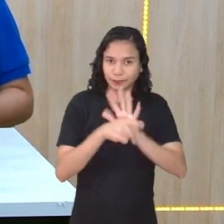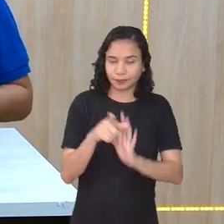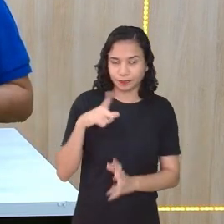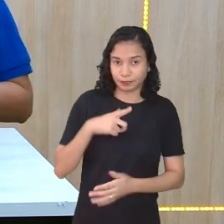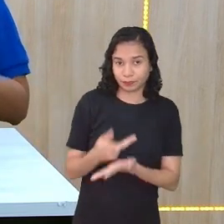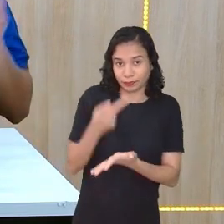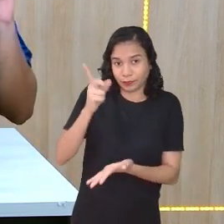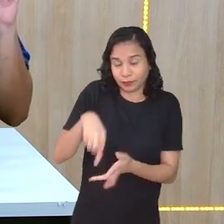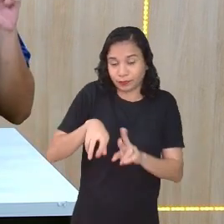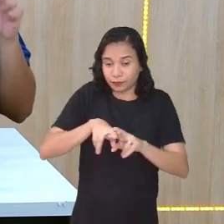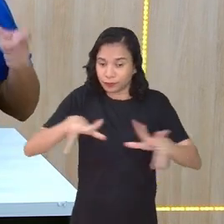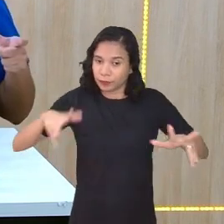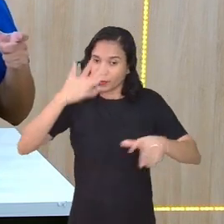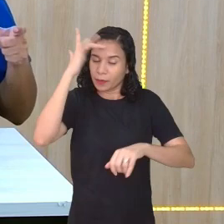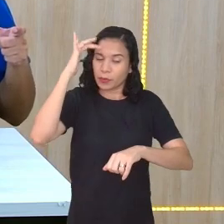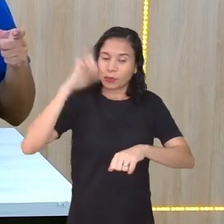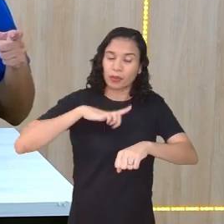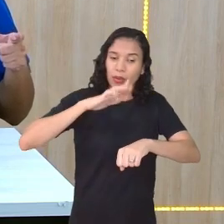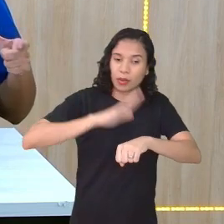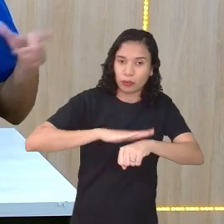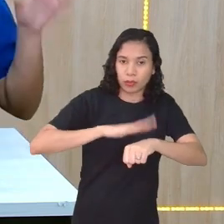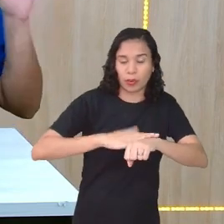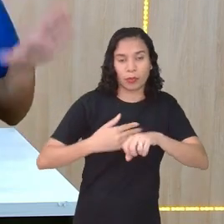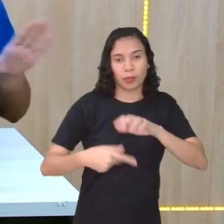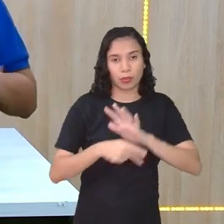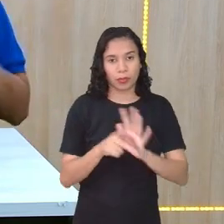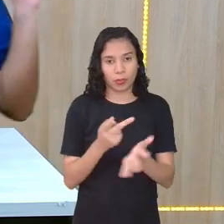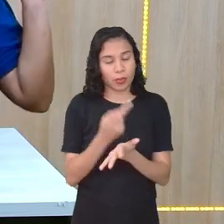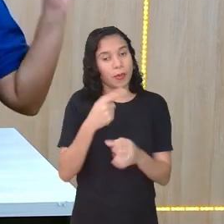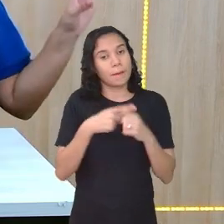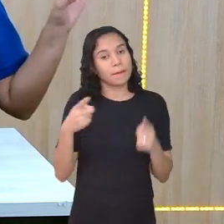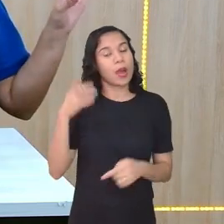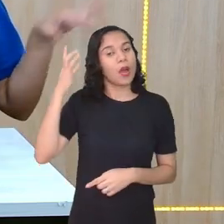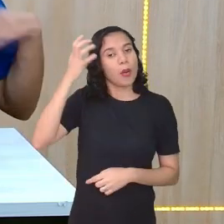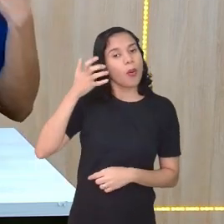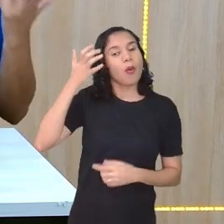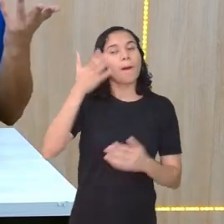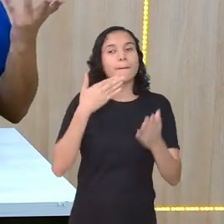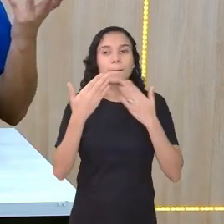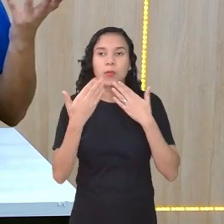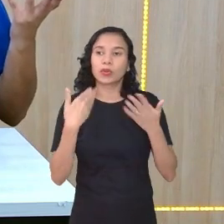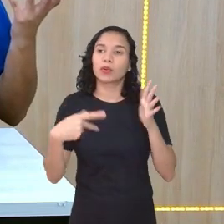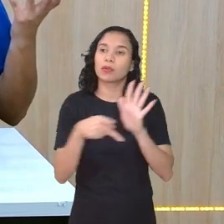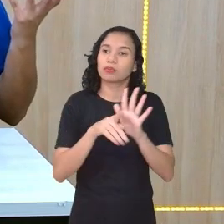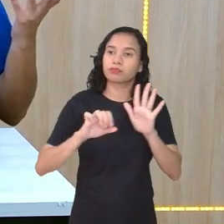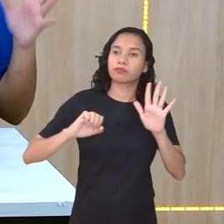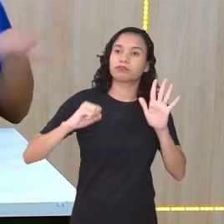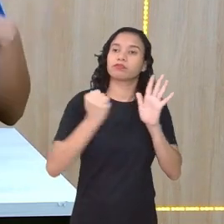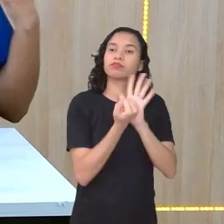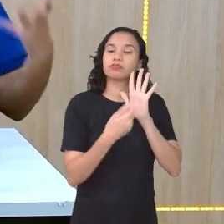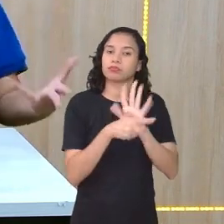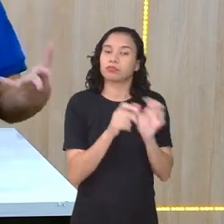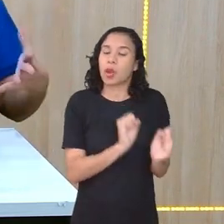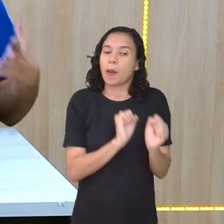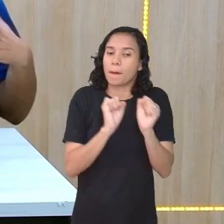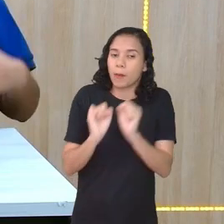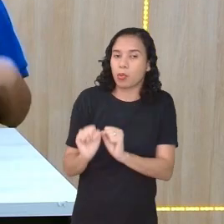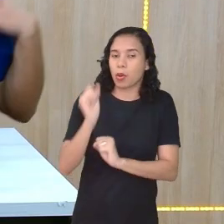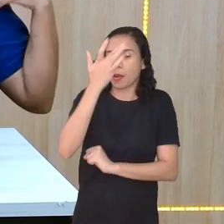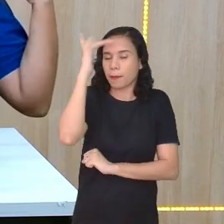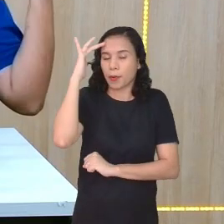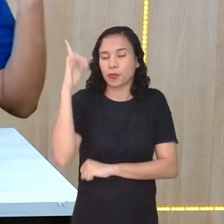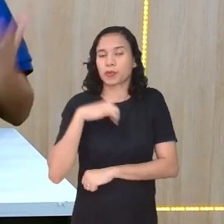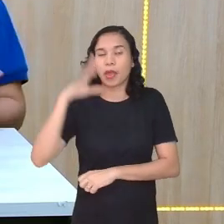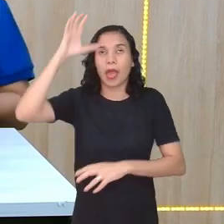É diferente porque você tem esse tempo. Mas o podcast é extremamente legítimo, inclusive, como uma possibilidade de você